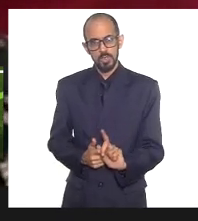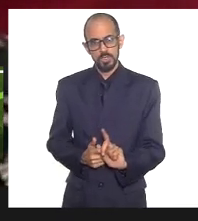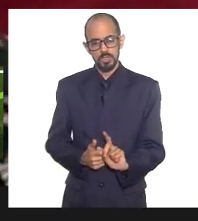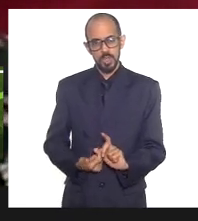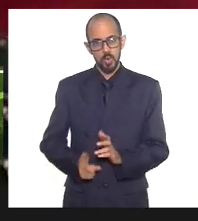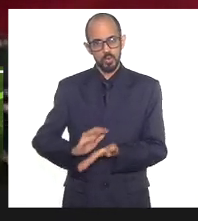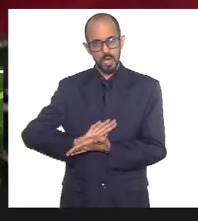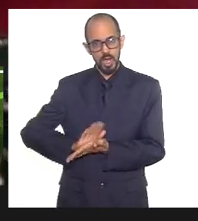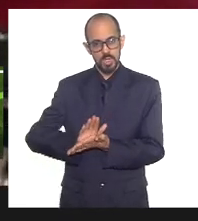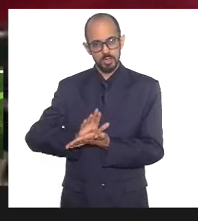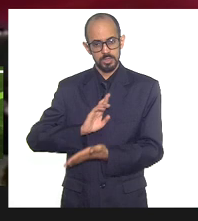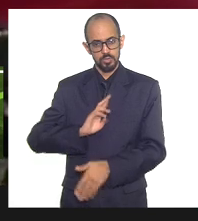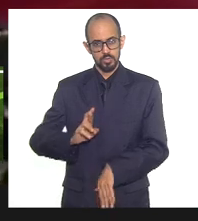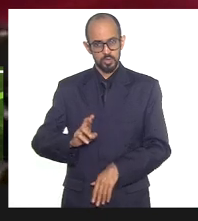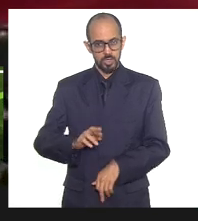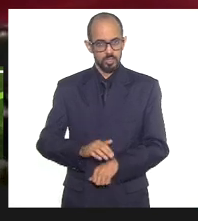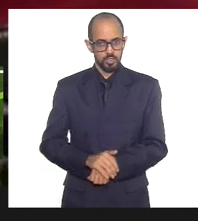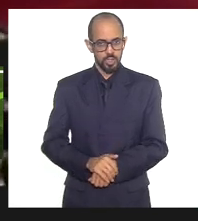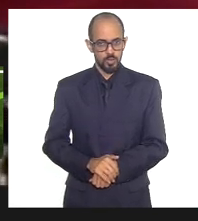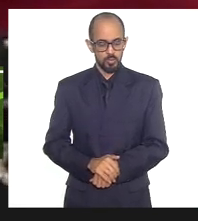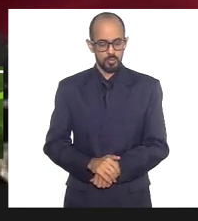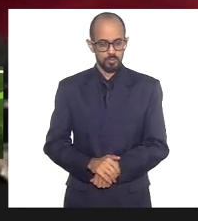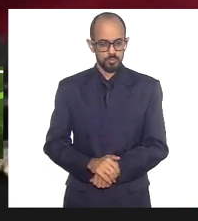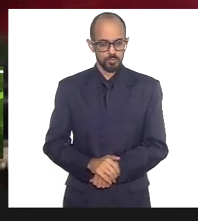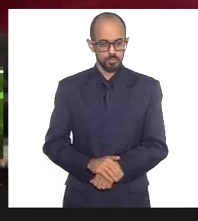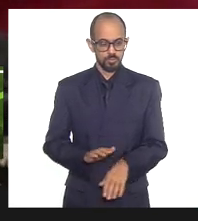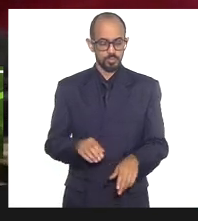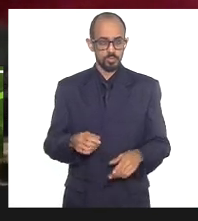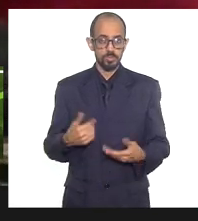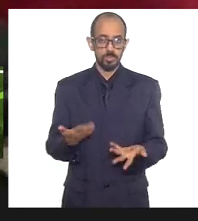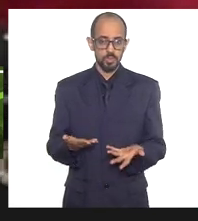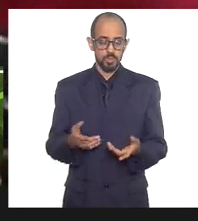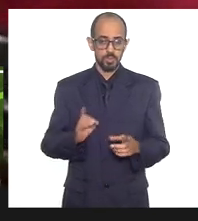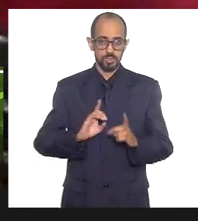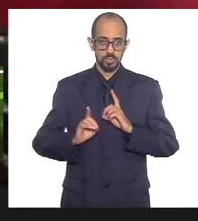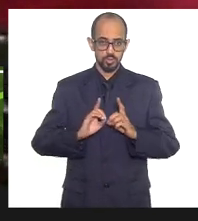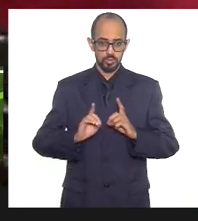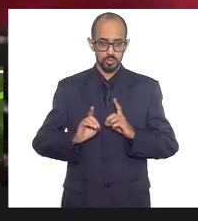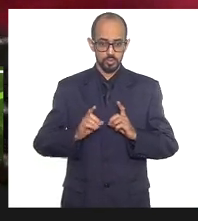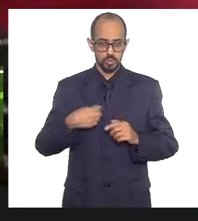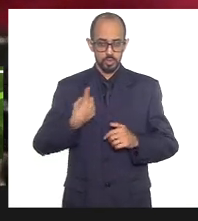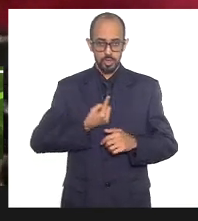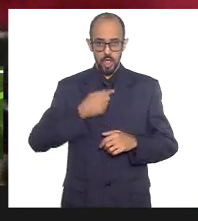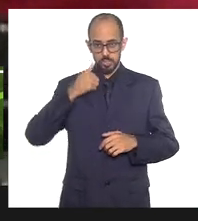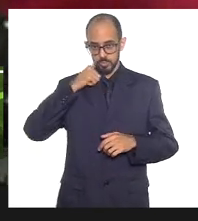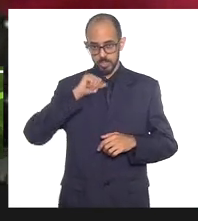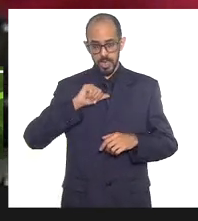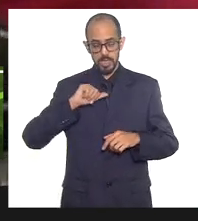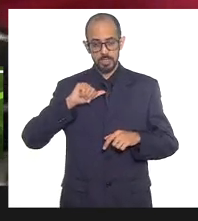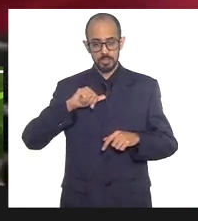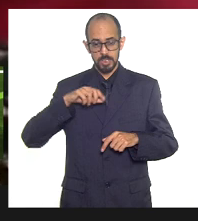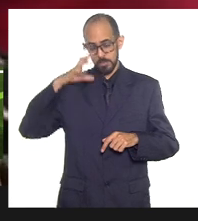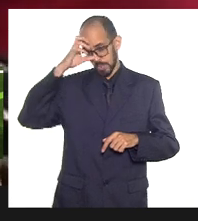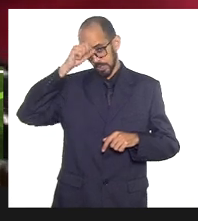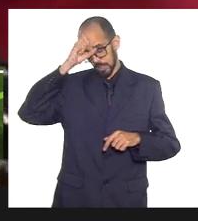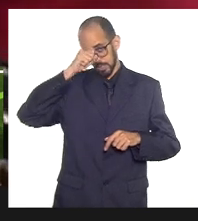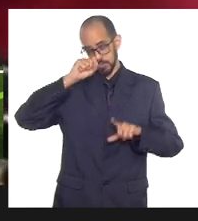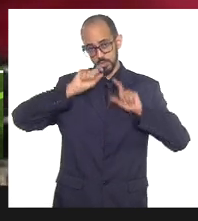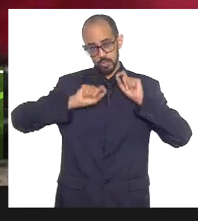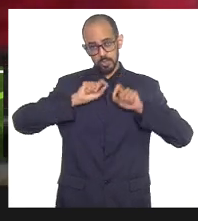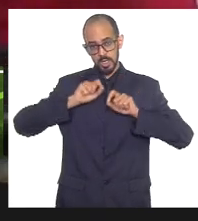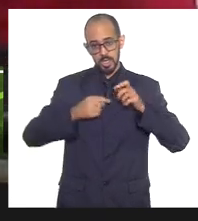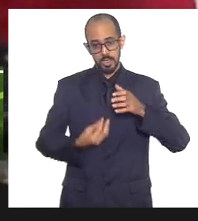religioso. Aí, a gente tem até que discutir daí por que nós, mulheres, né, Mônica, aprendemos isso que a criação das